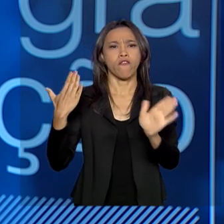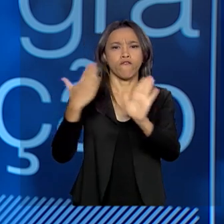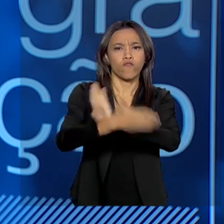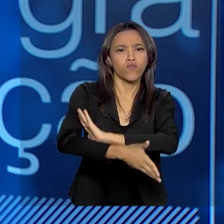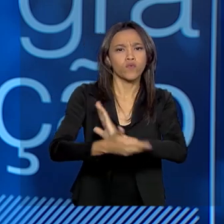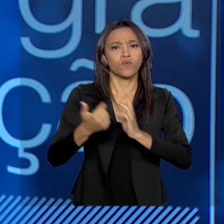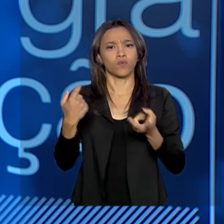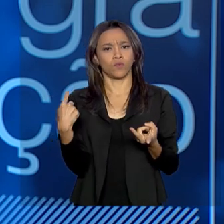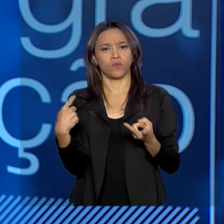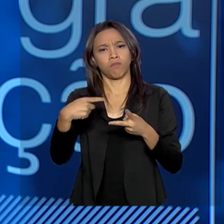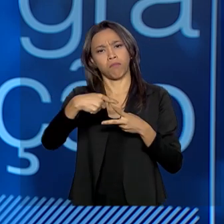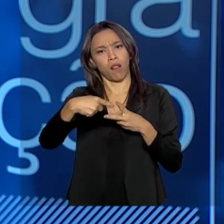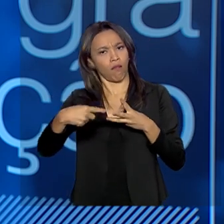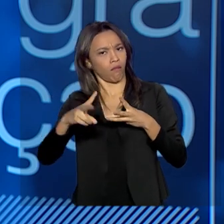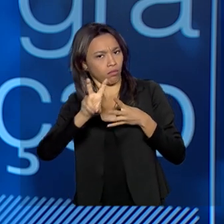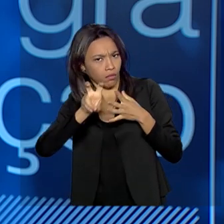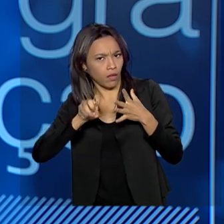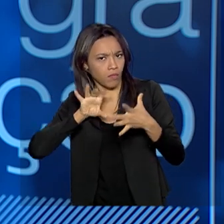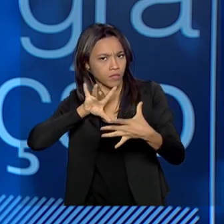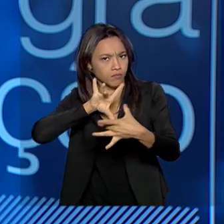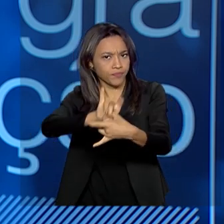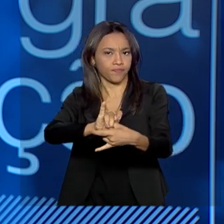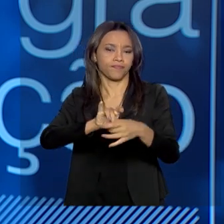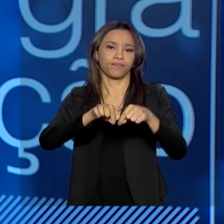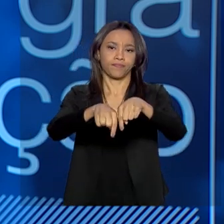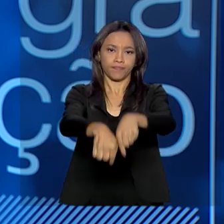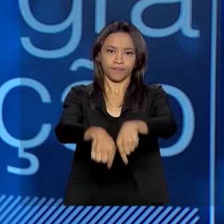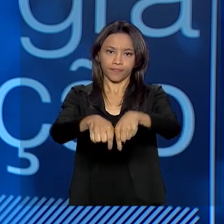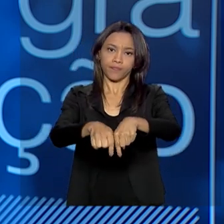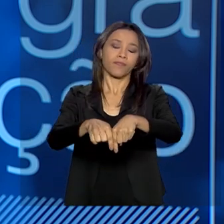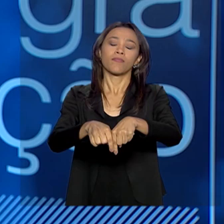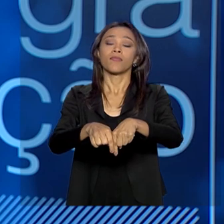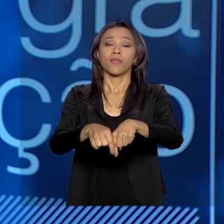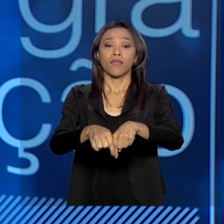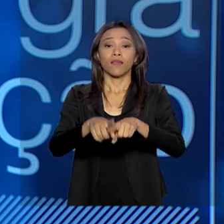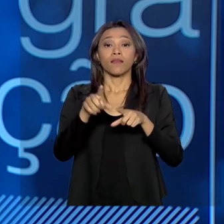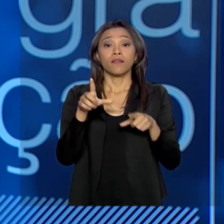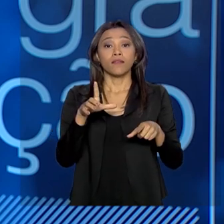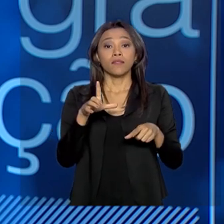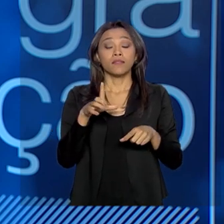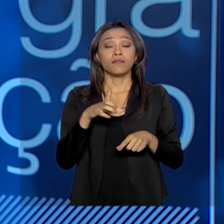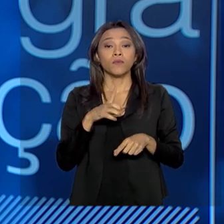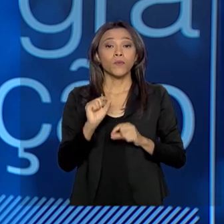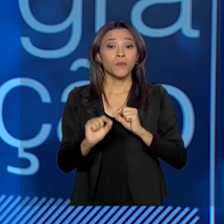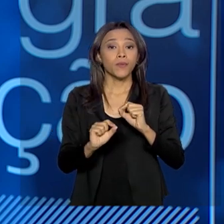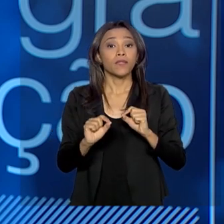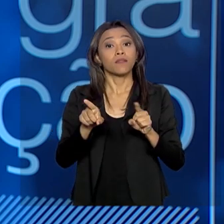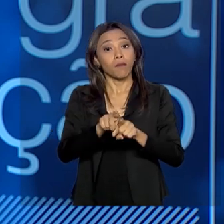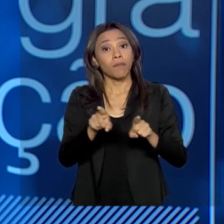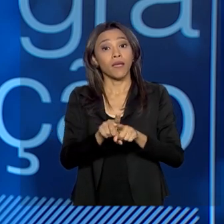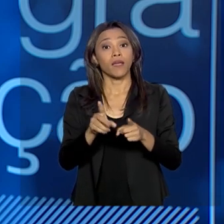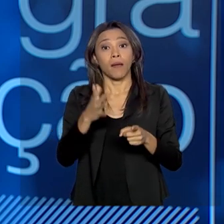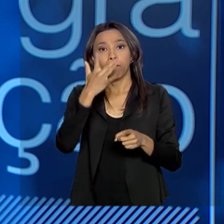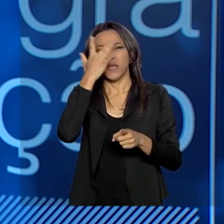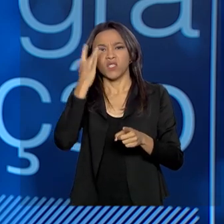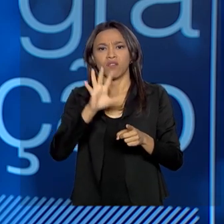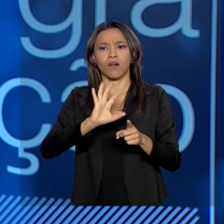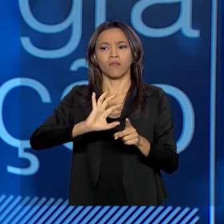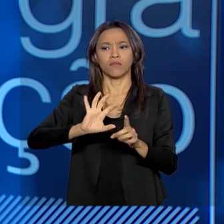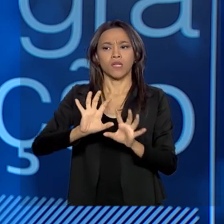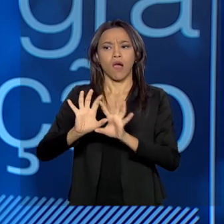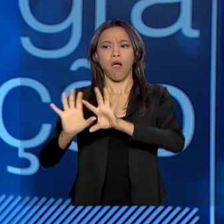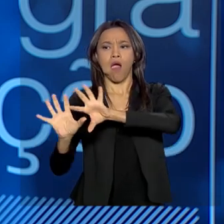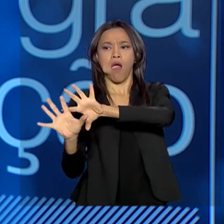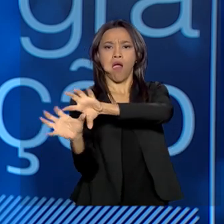imigração, inclusive também na sua vertente ilegal, que é tráfico de pessoas